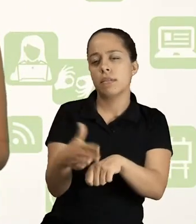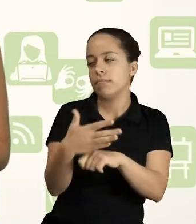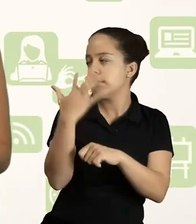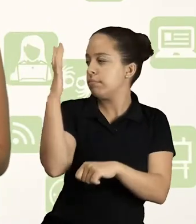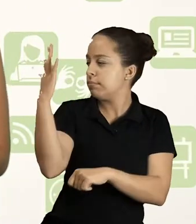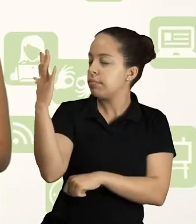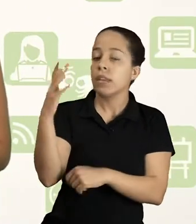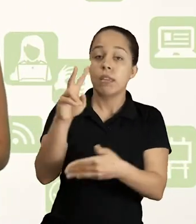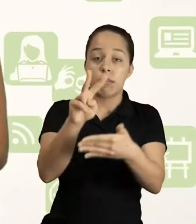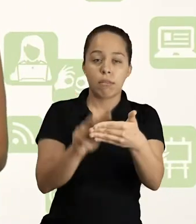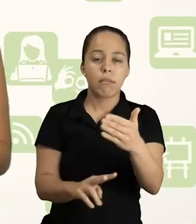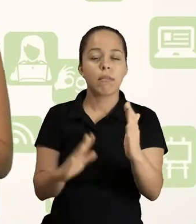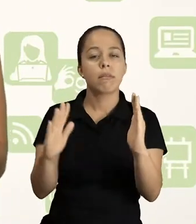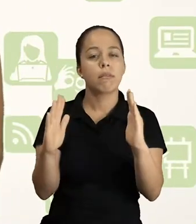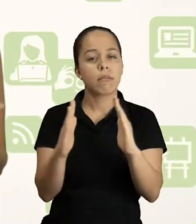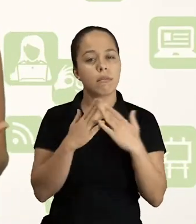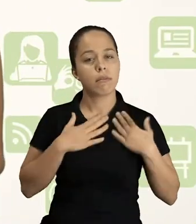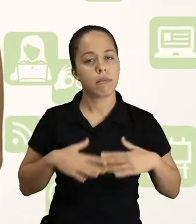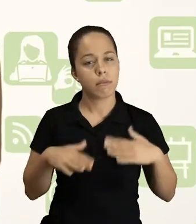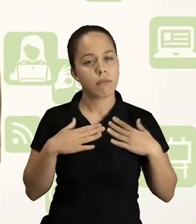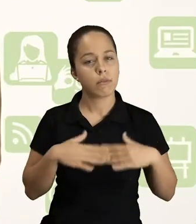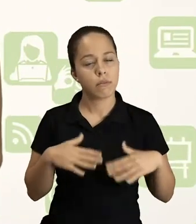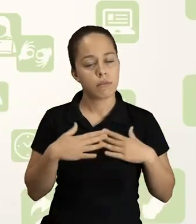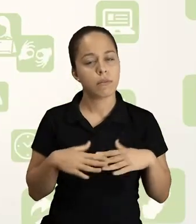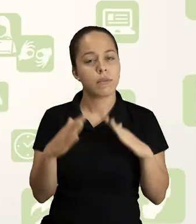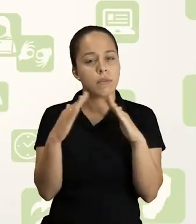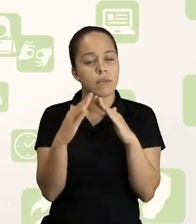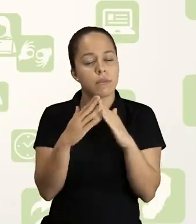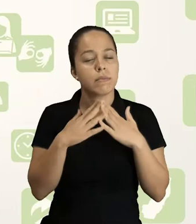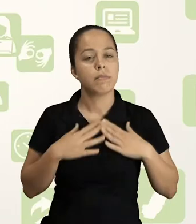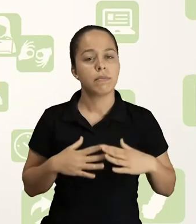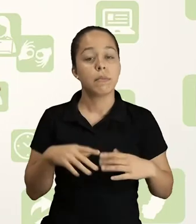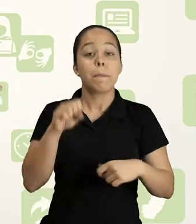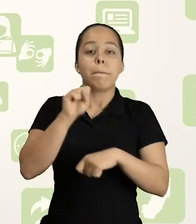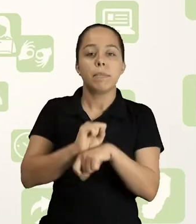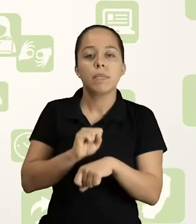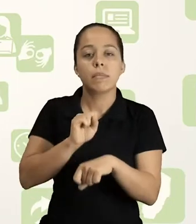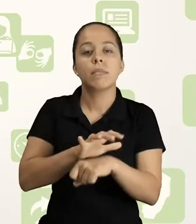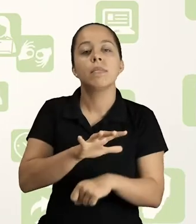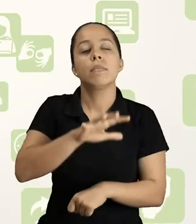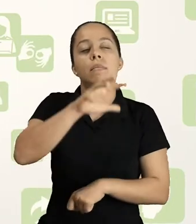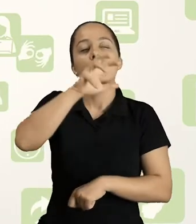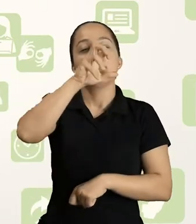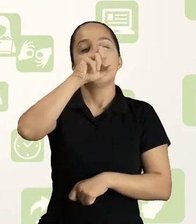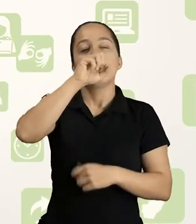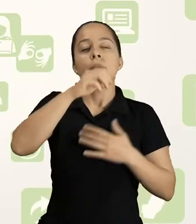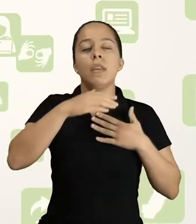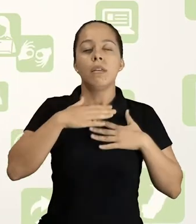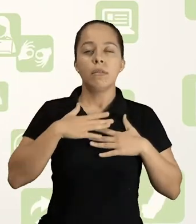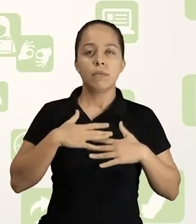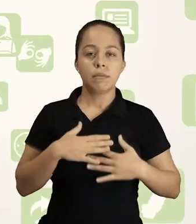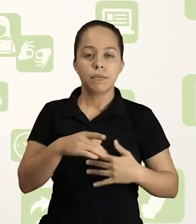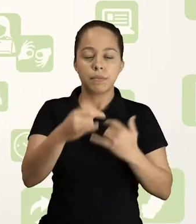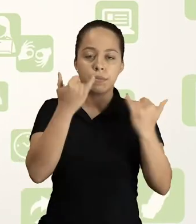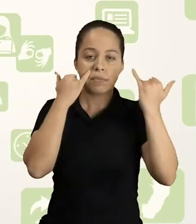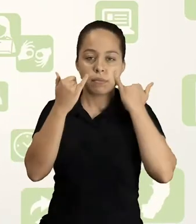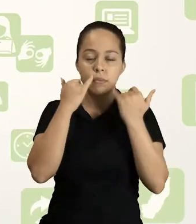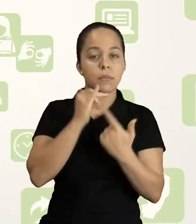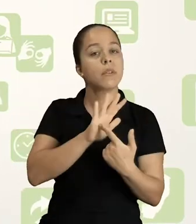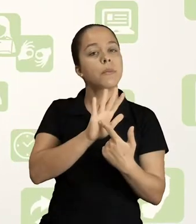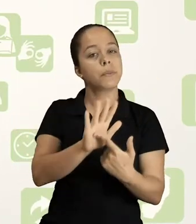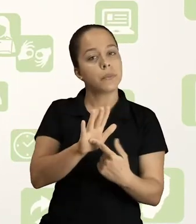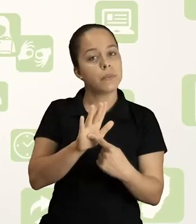Treine bem em casa, em frente ao espelho. Leia com calma, com pausas para respiração.